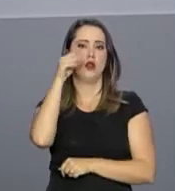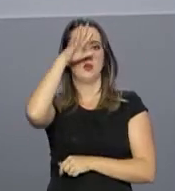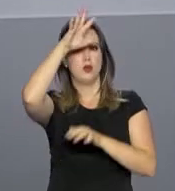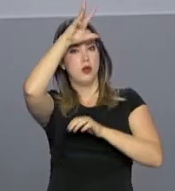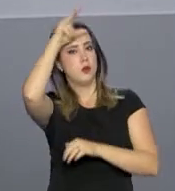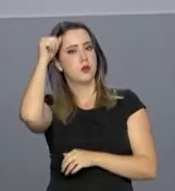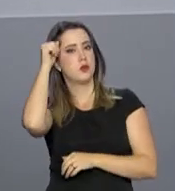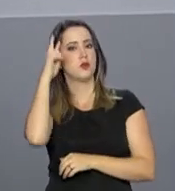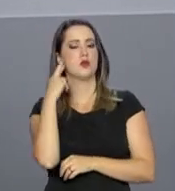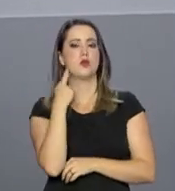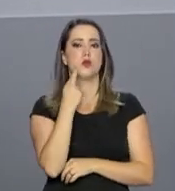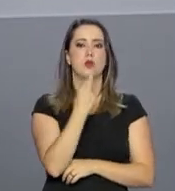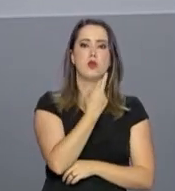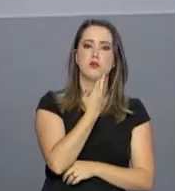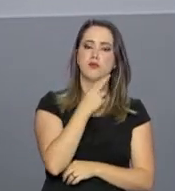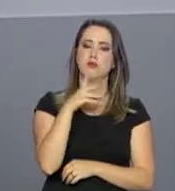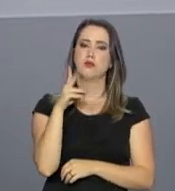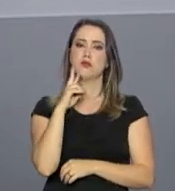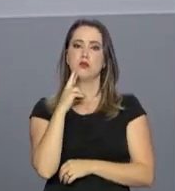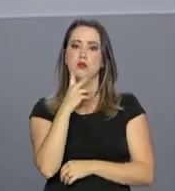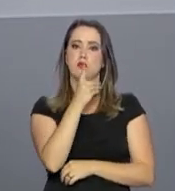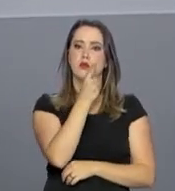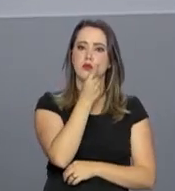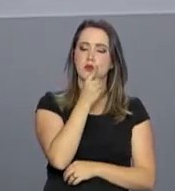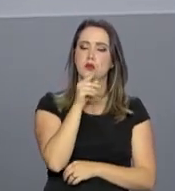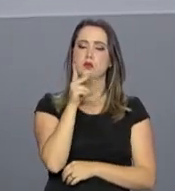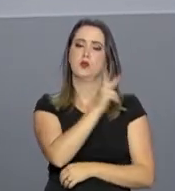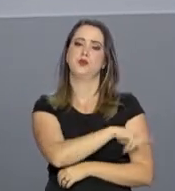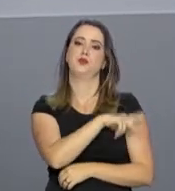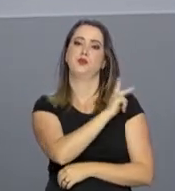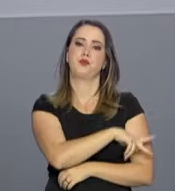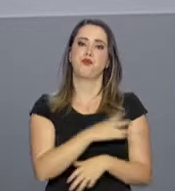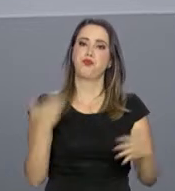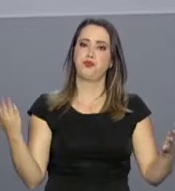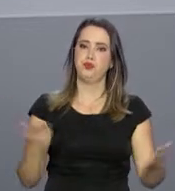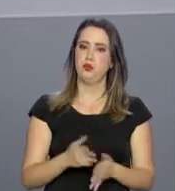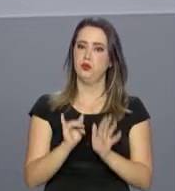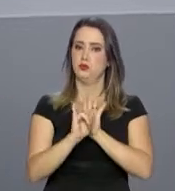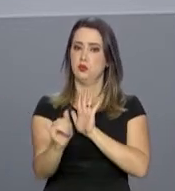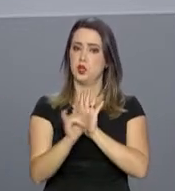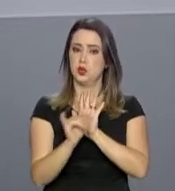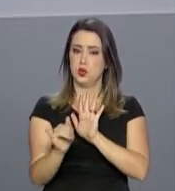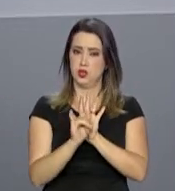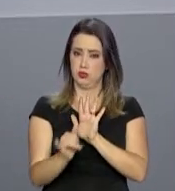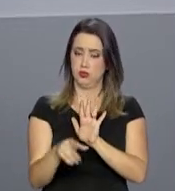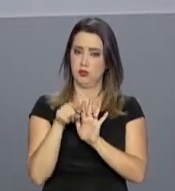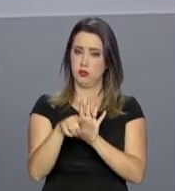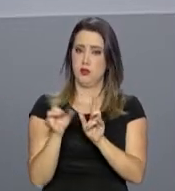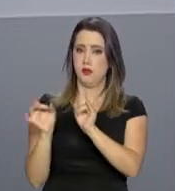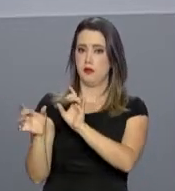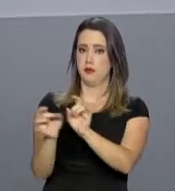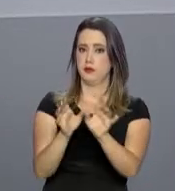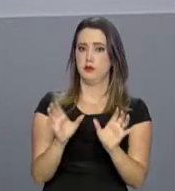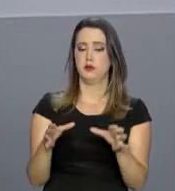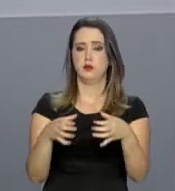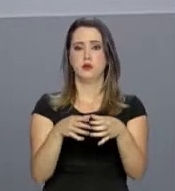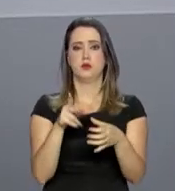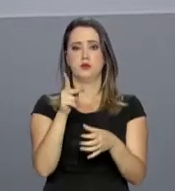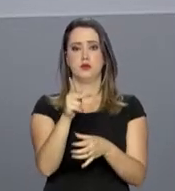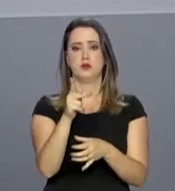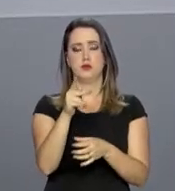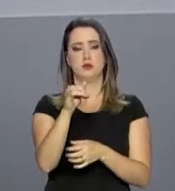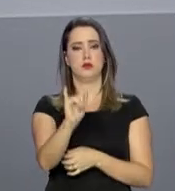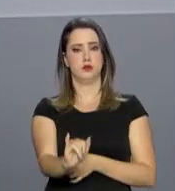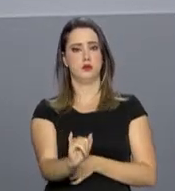Roraima, Rondônia e Piauí. De acordo com o edital, publicado hoje no Diário Oficial, o leilão que faz parte do Programa de Parcerias de